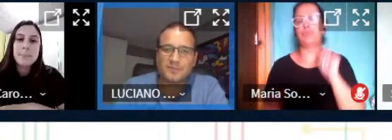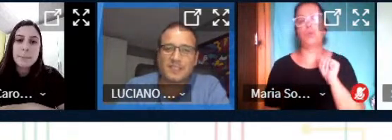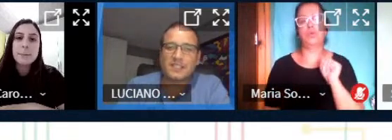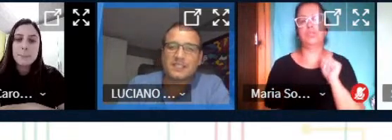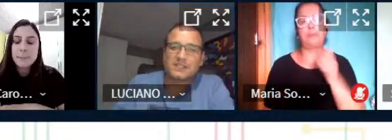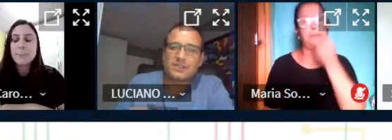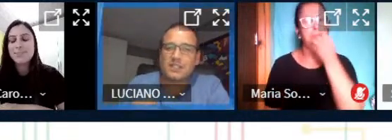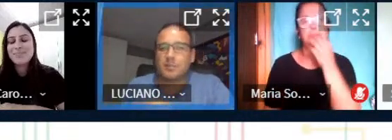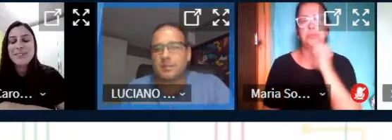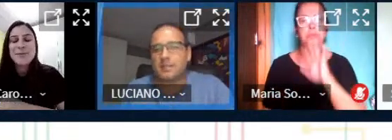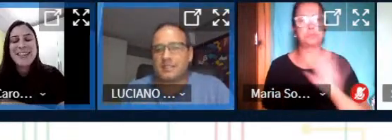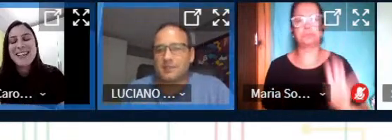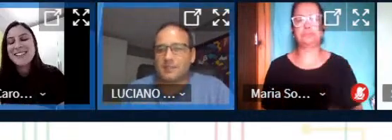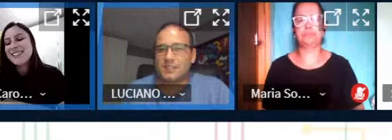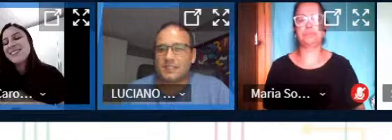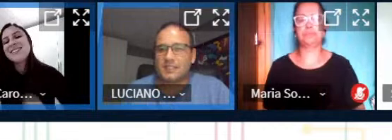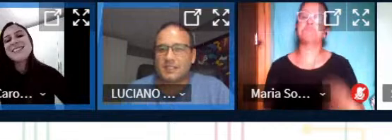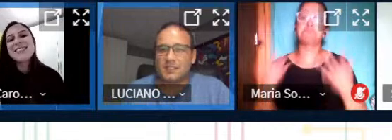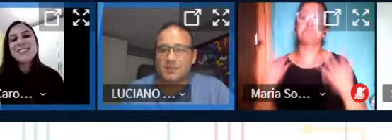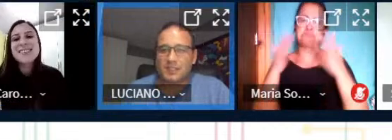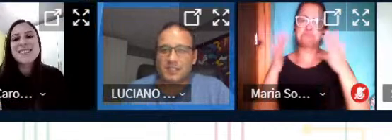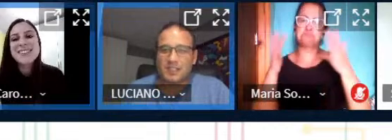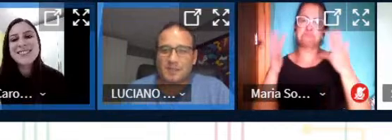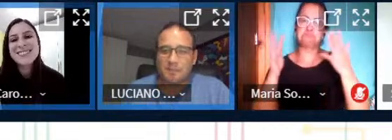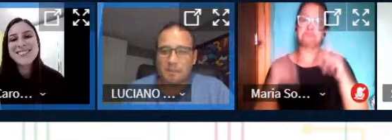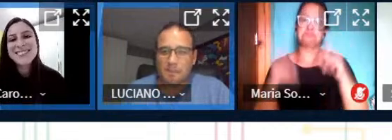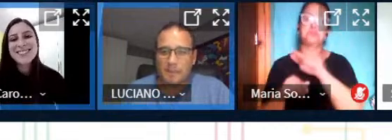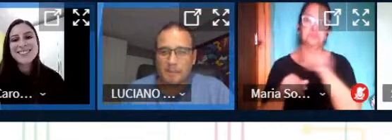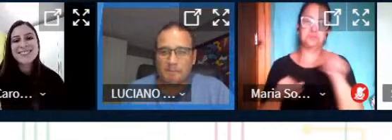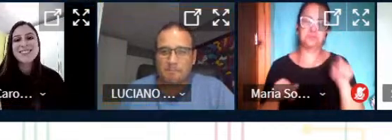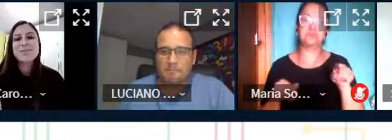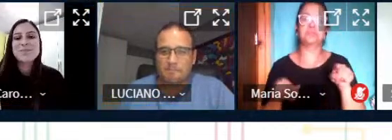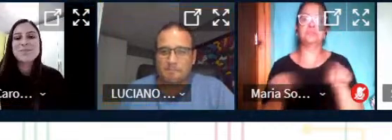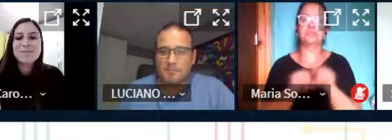bom só tenho a parabenizar a gente aí e eu ser gay